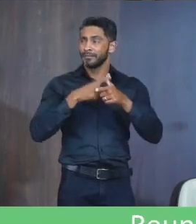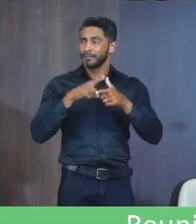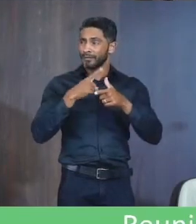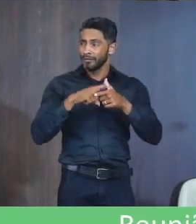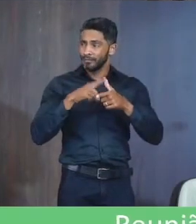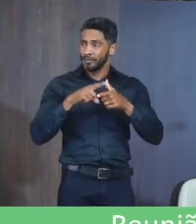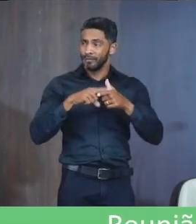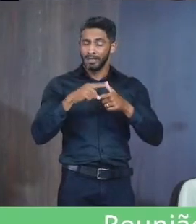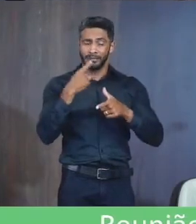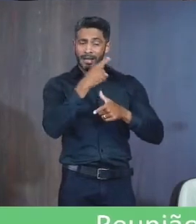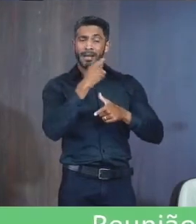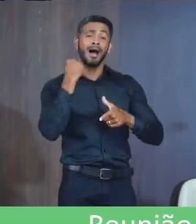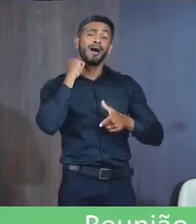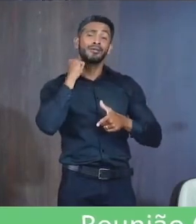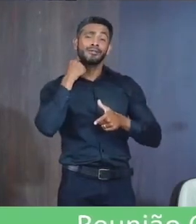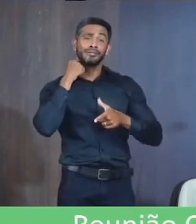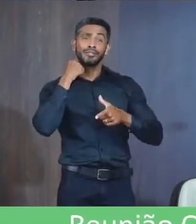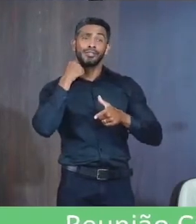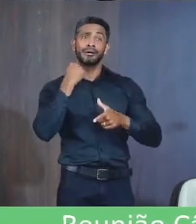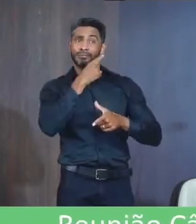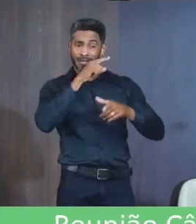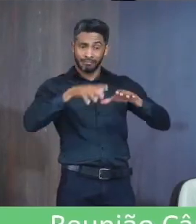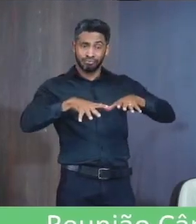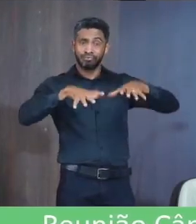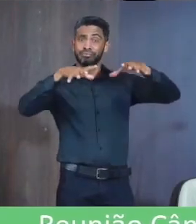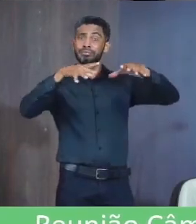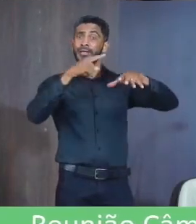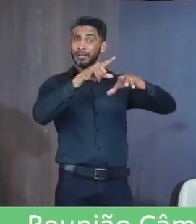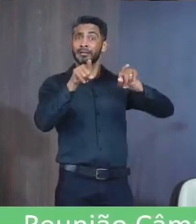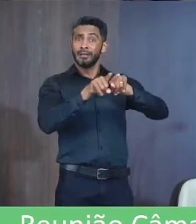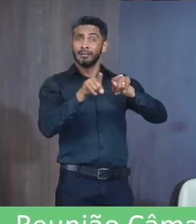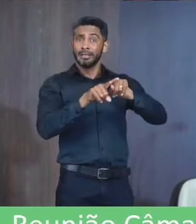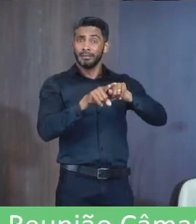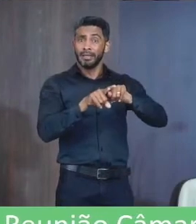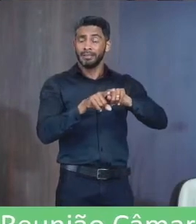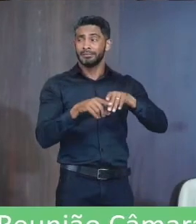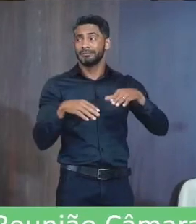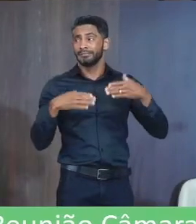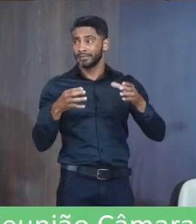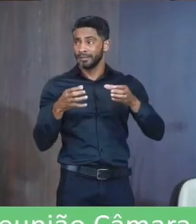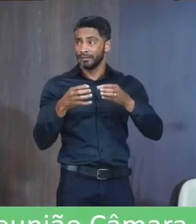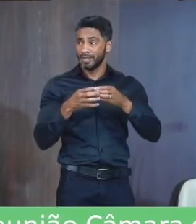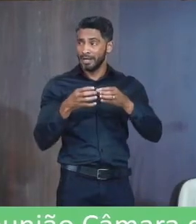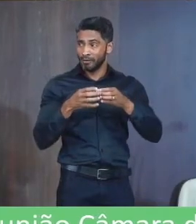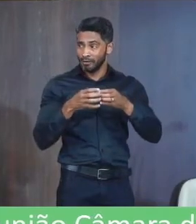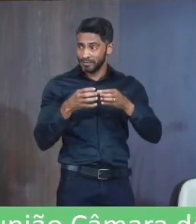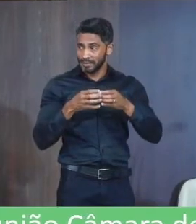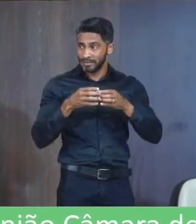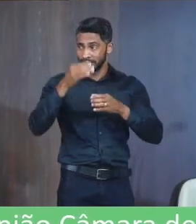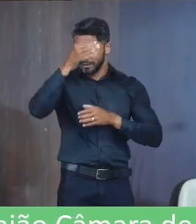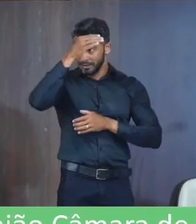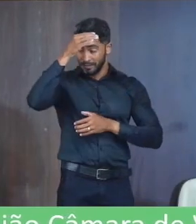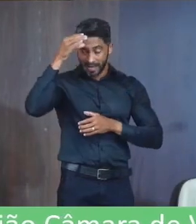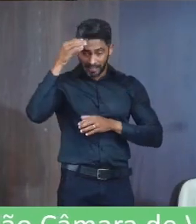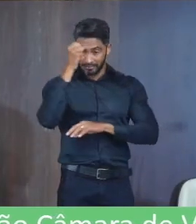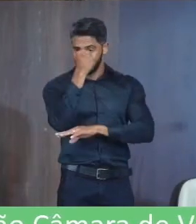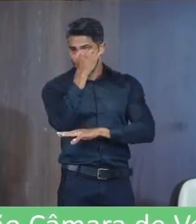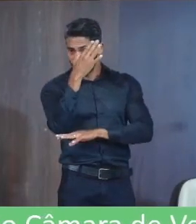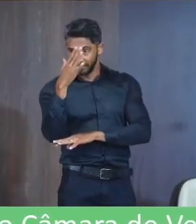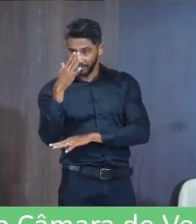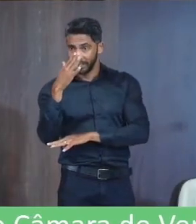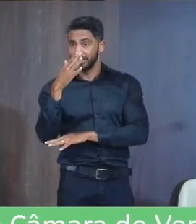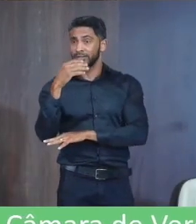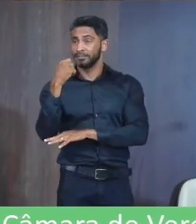aterro sanitário O nosso aterro sanitário Virou um lixão Então a nossa comissão Aqui da Câmara do Meio Ambiente Tem que atuar